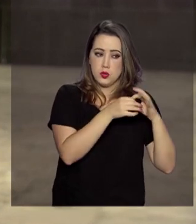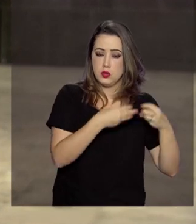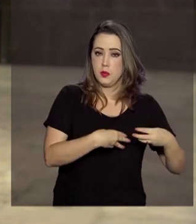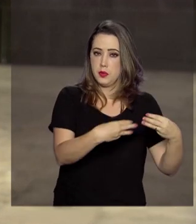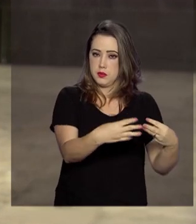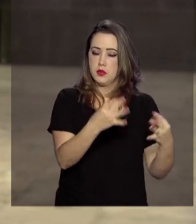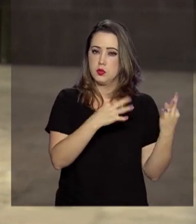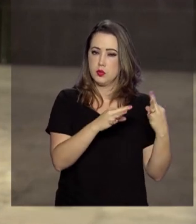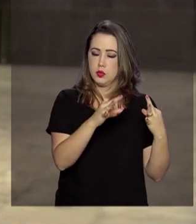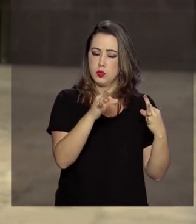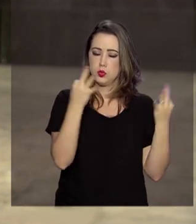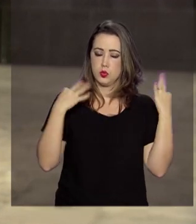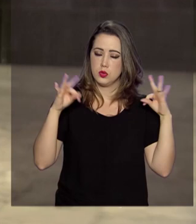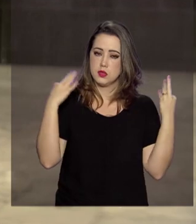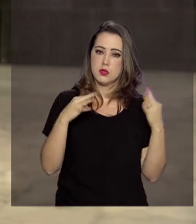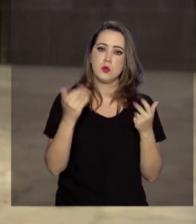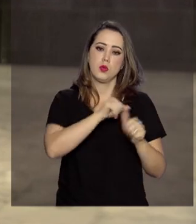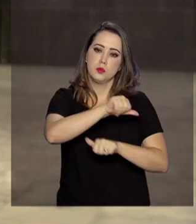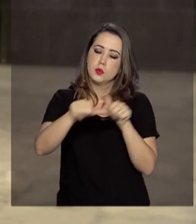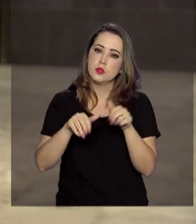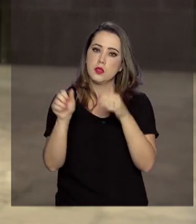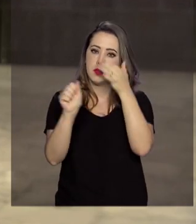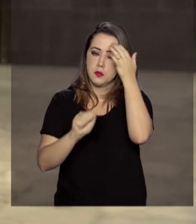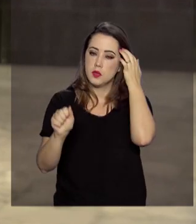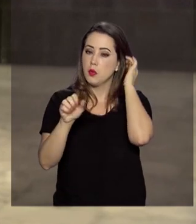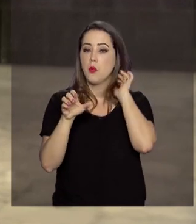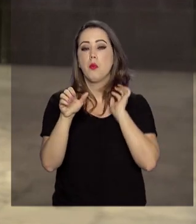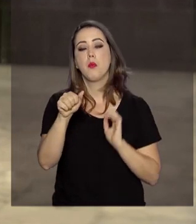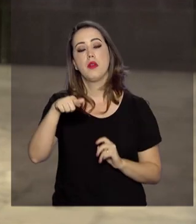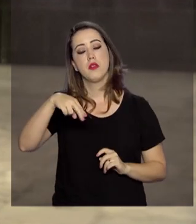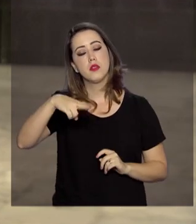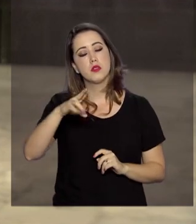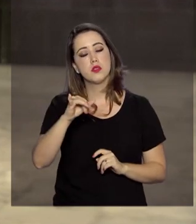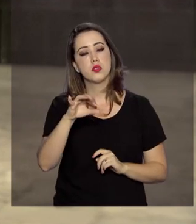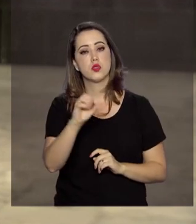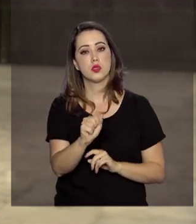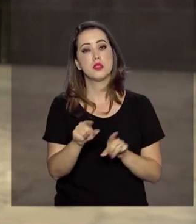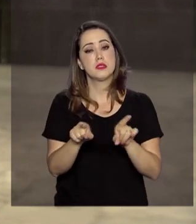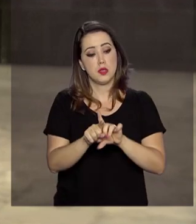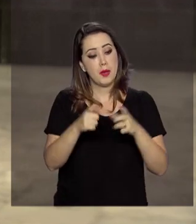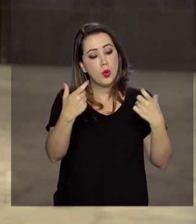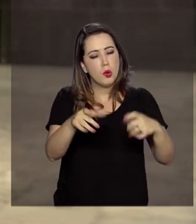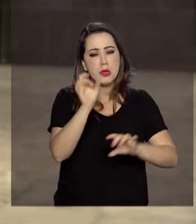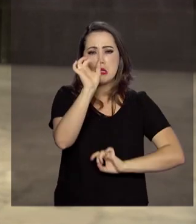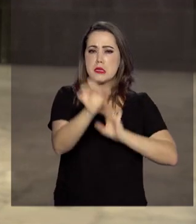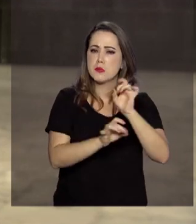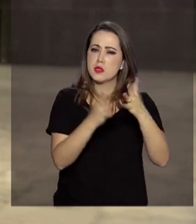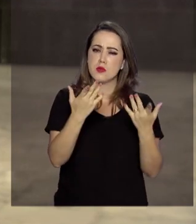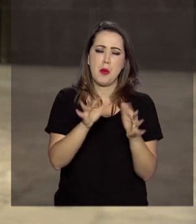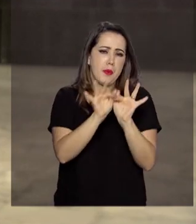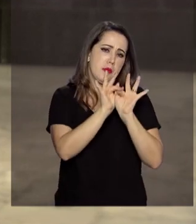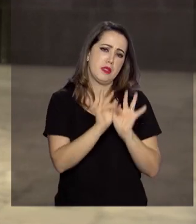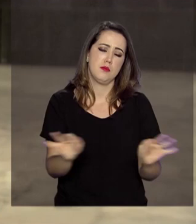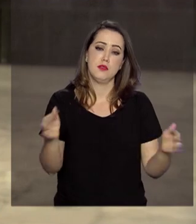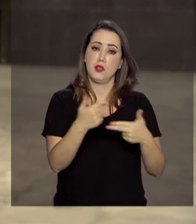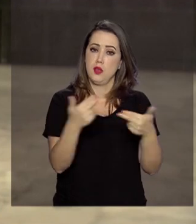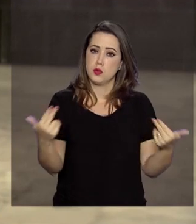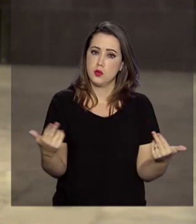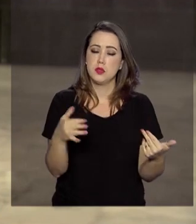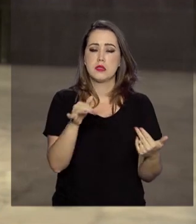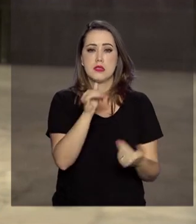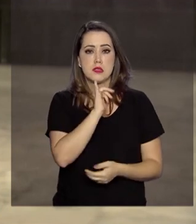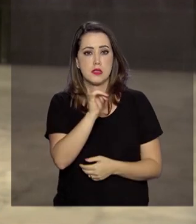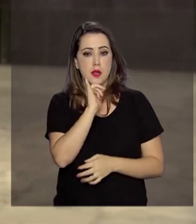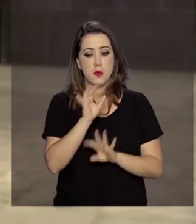setor também defende a criação de áreas de interesse especial para o turismo, como forma de desburocratizar, por exemplo, a